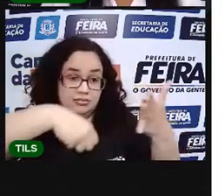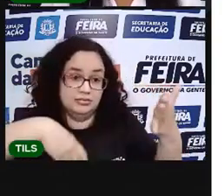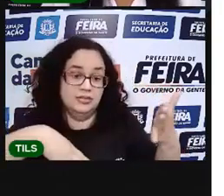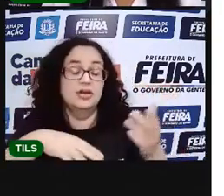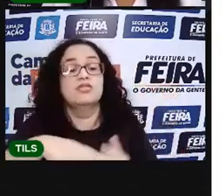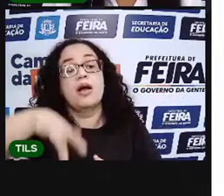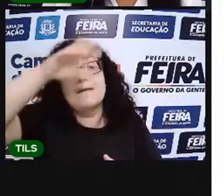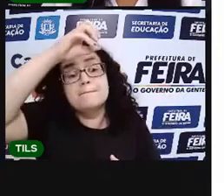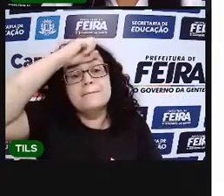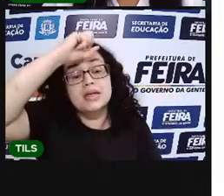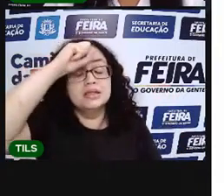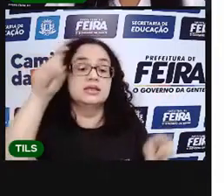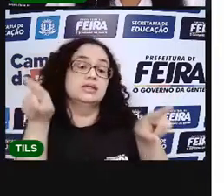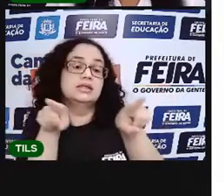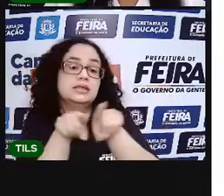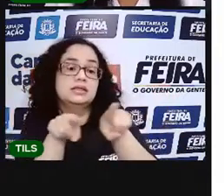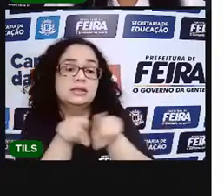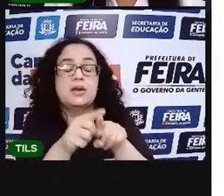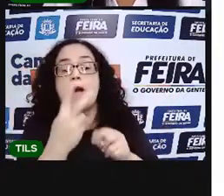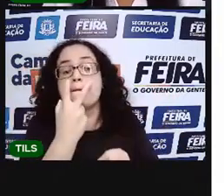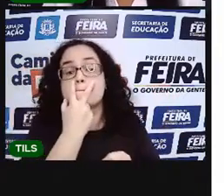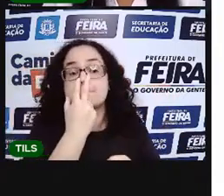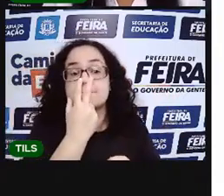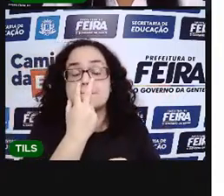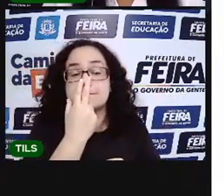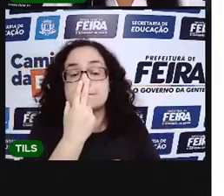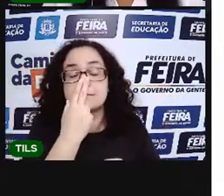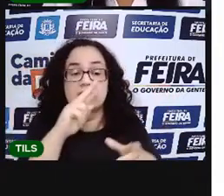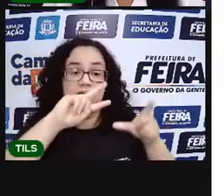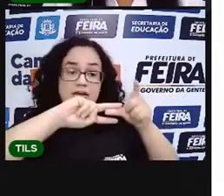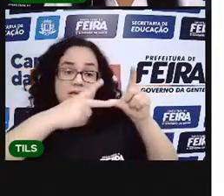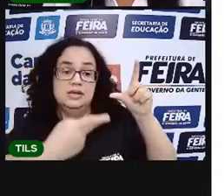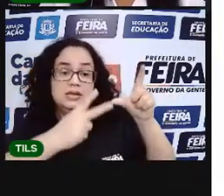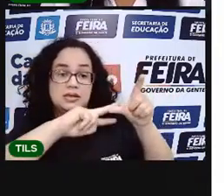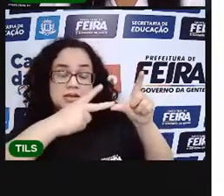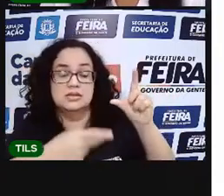aprender também a comparar e a classificar esses objetos.